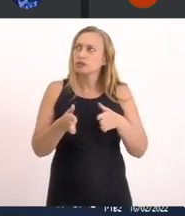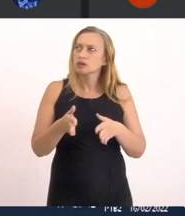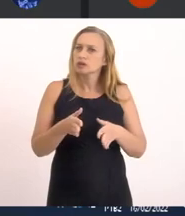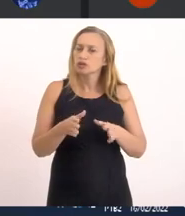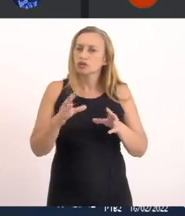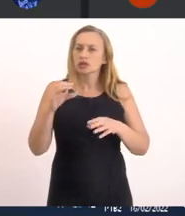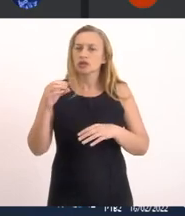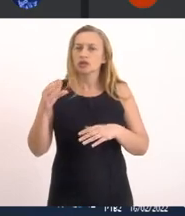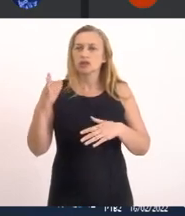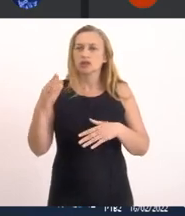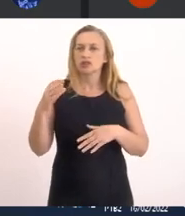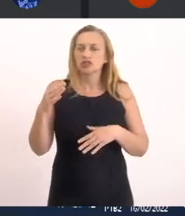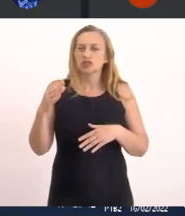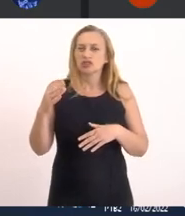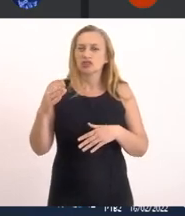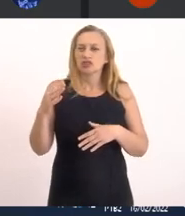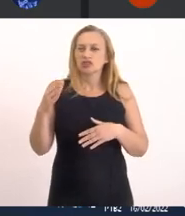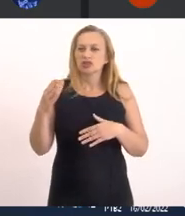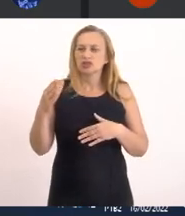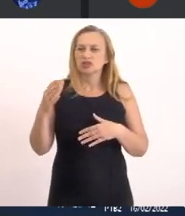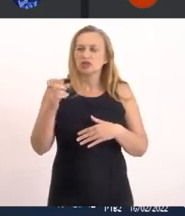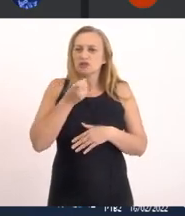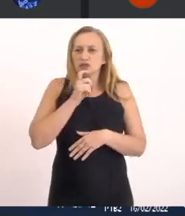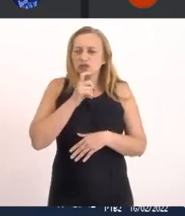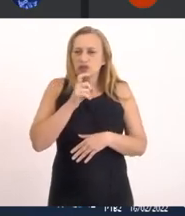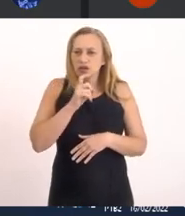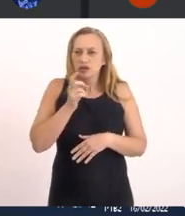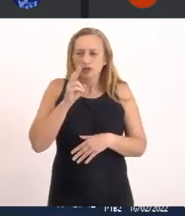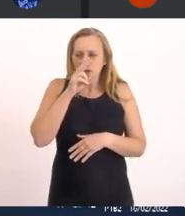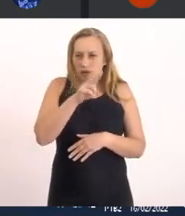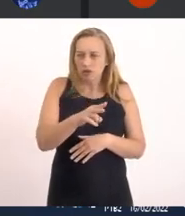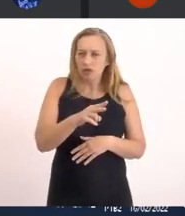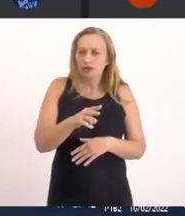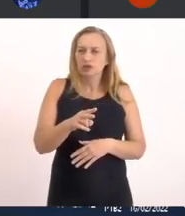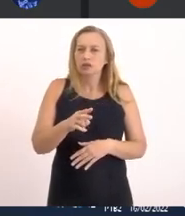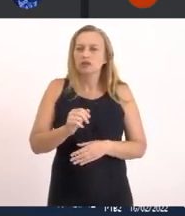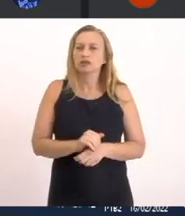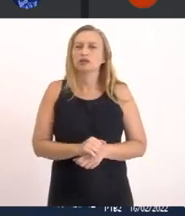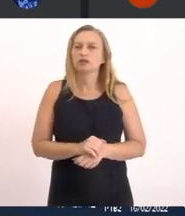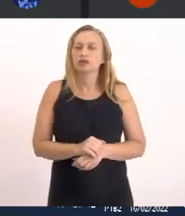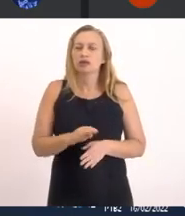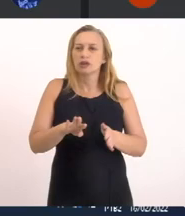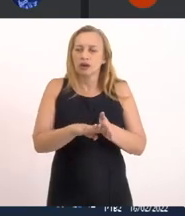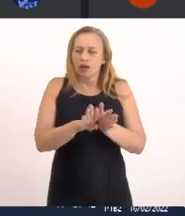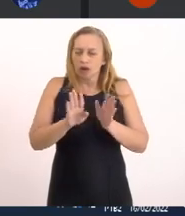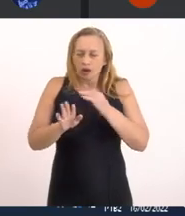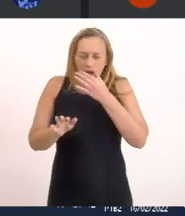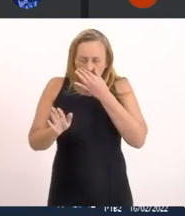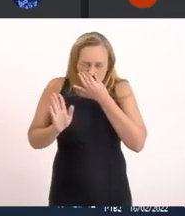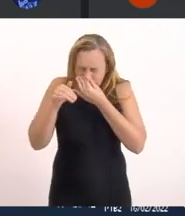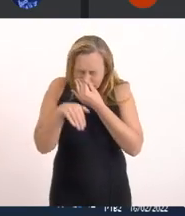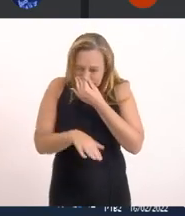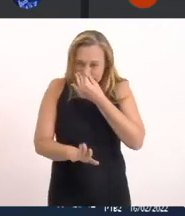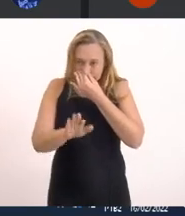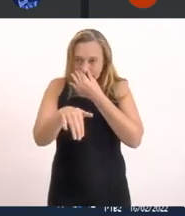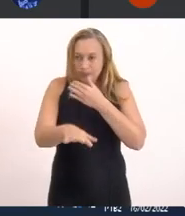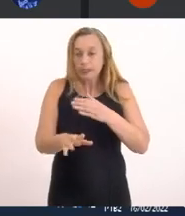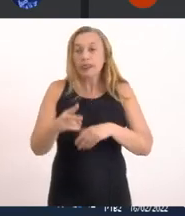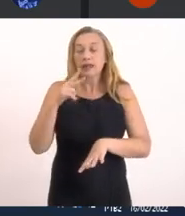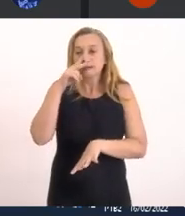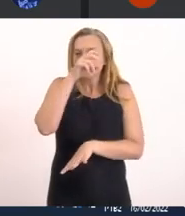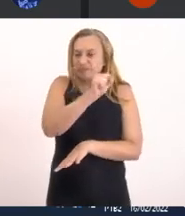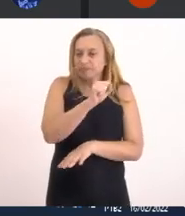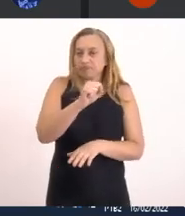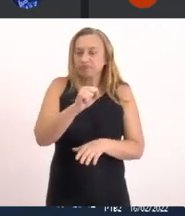e inverno É um período De mar muito forte E a ação Da energia Das ondas Começou A então Deslocar as